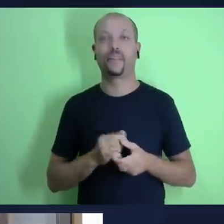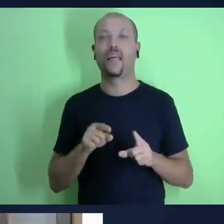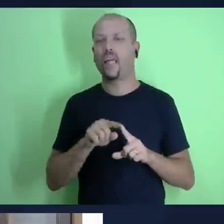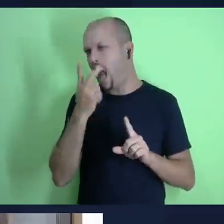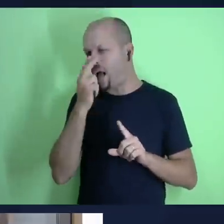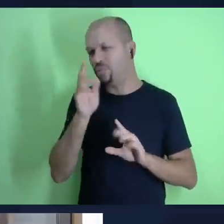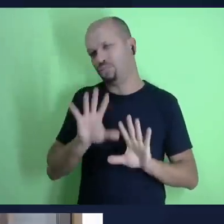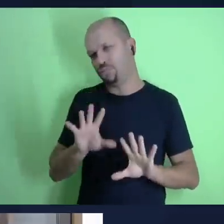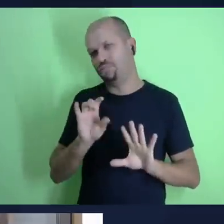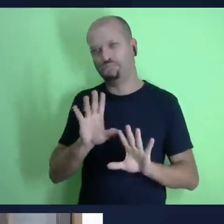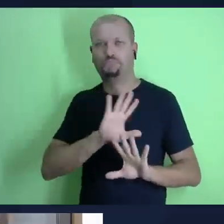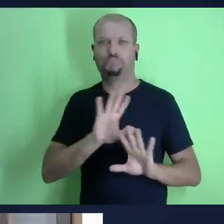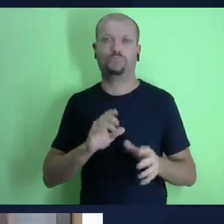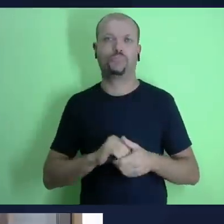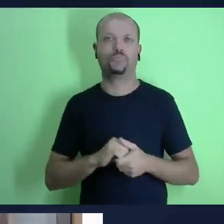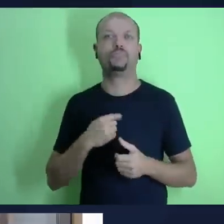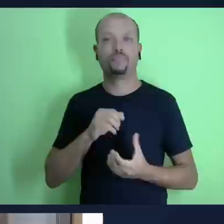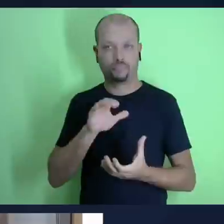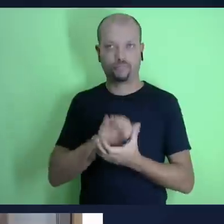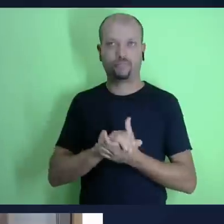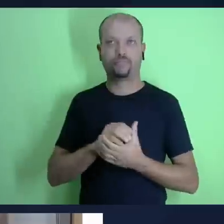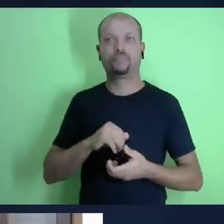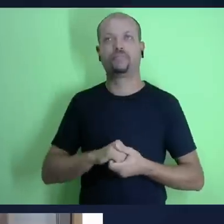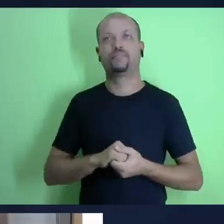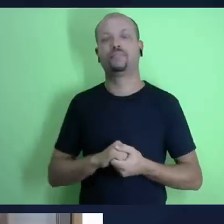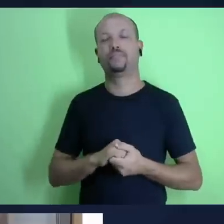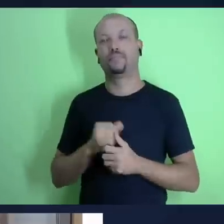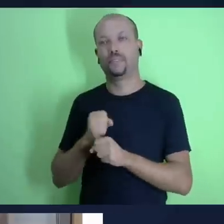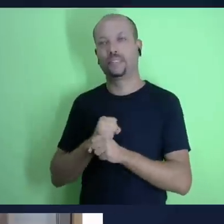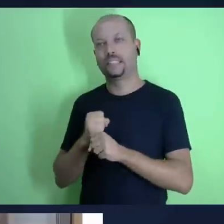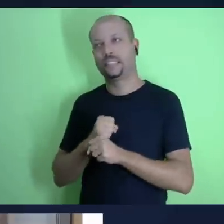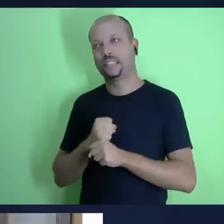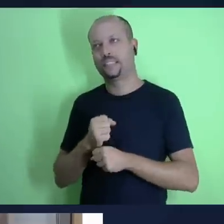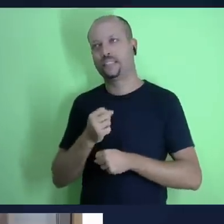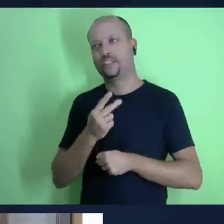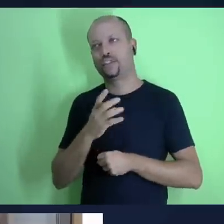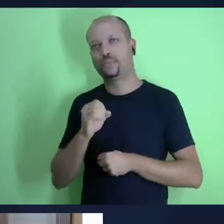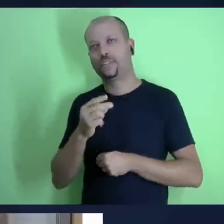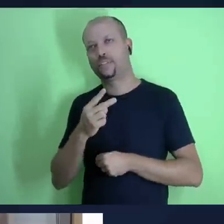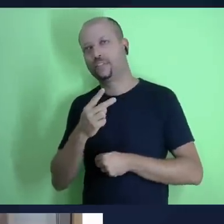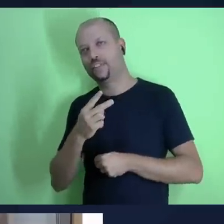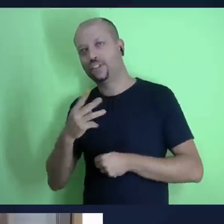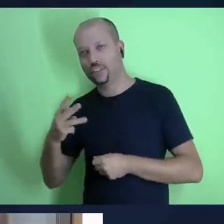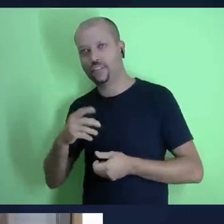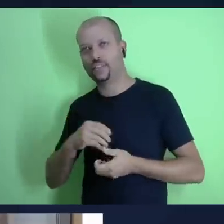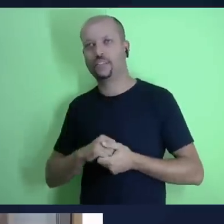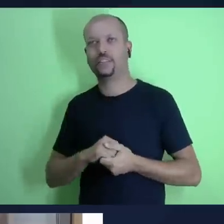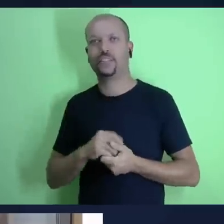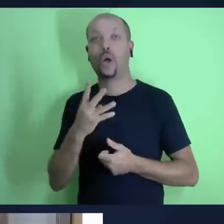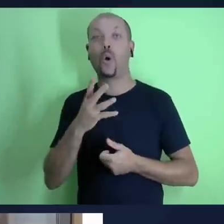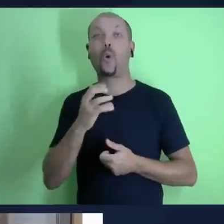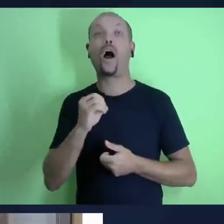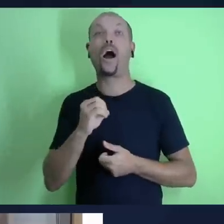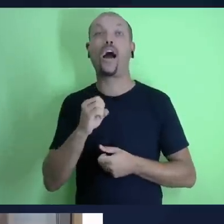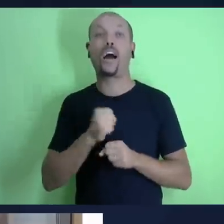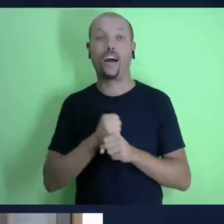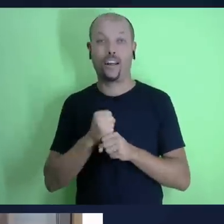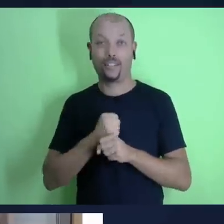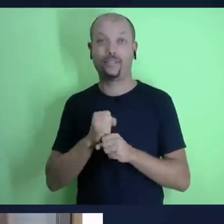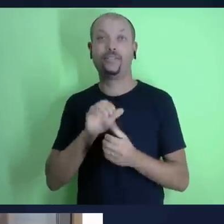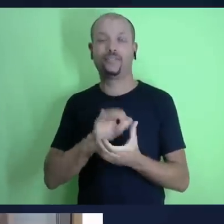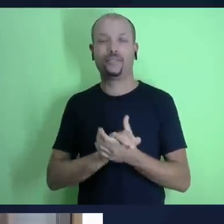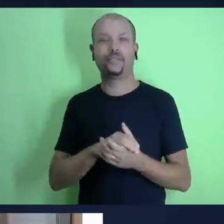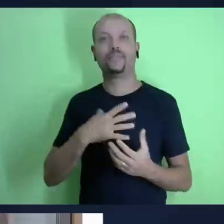jantar e eu acho que é isso aí eu sou casado esse ano de dois mil e vinte e três vamos